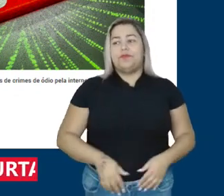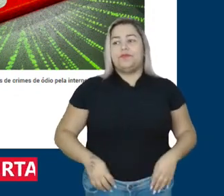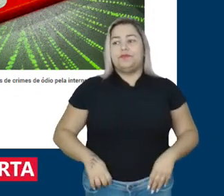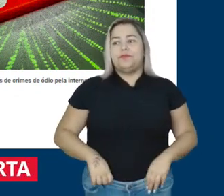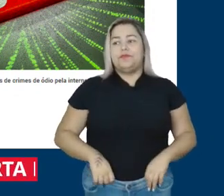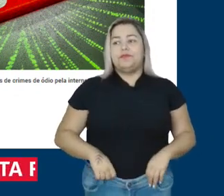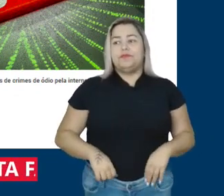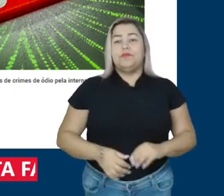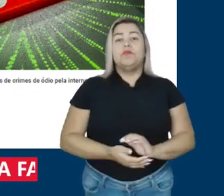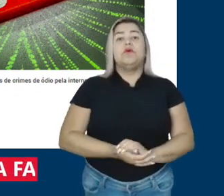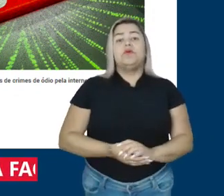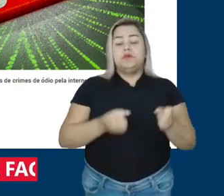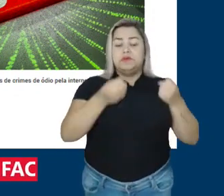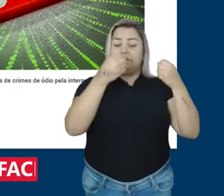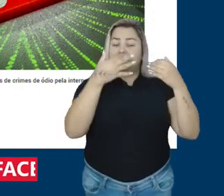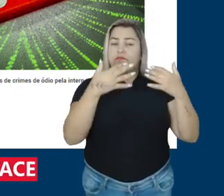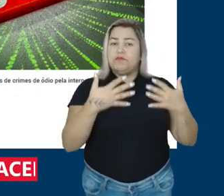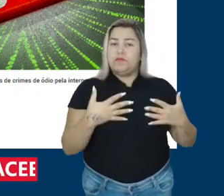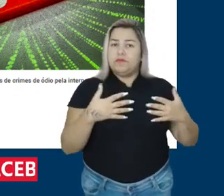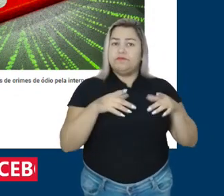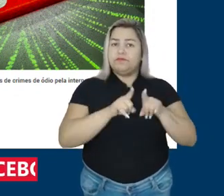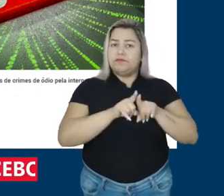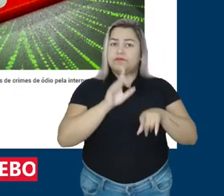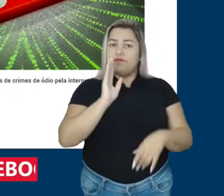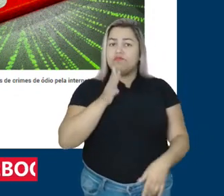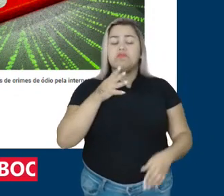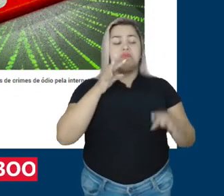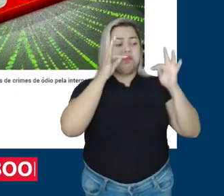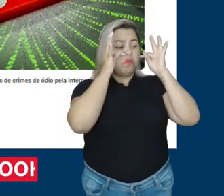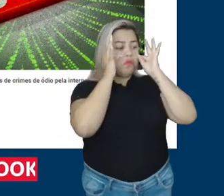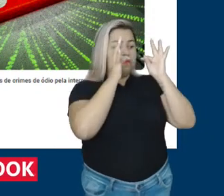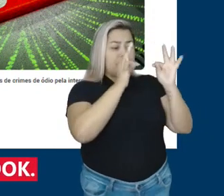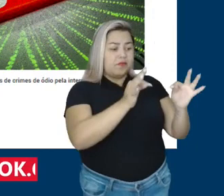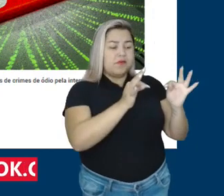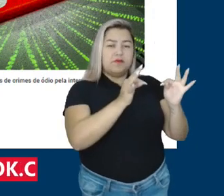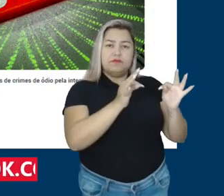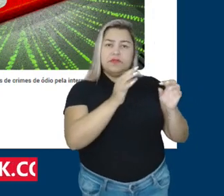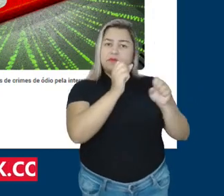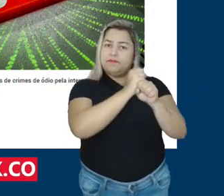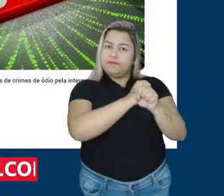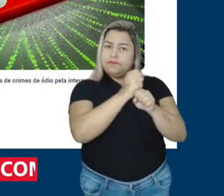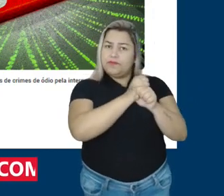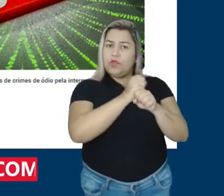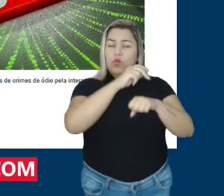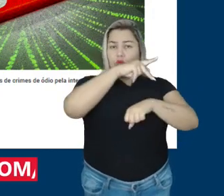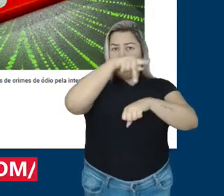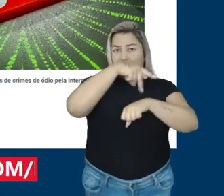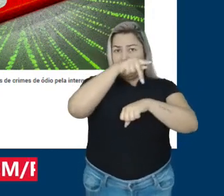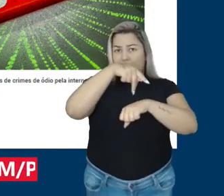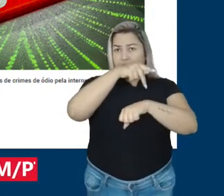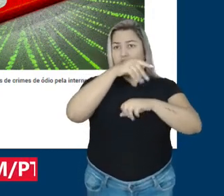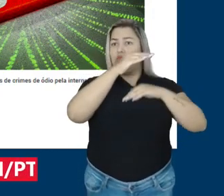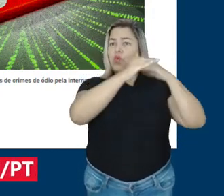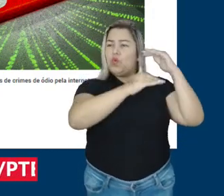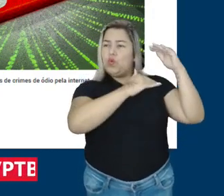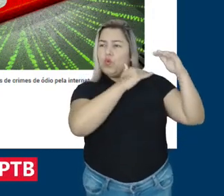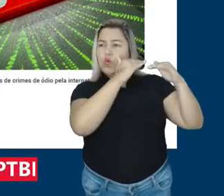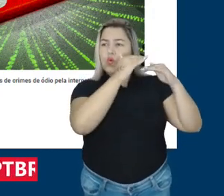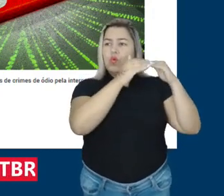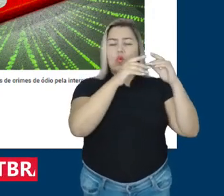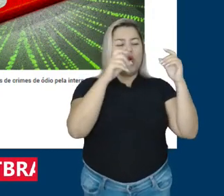Pois é, como eu já comentei aqui, Amanda, a gente testemunhou nesses últimos anos no país um aumento muito